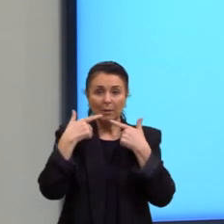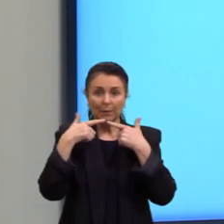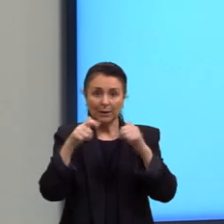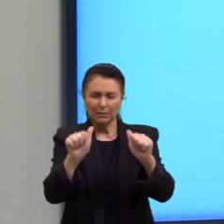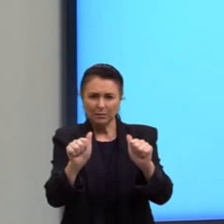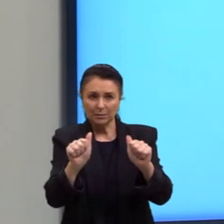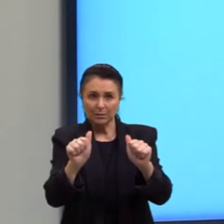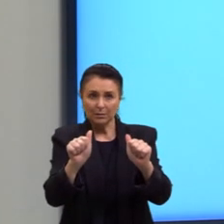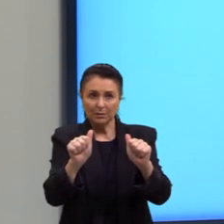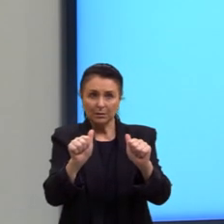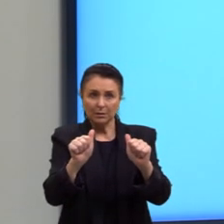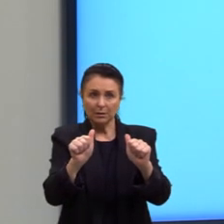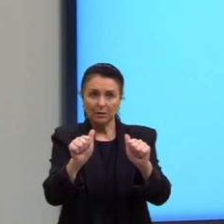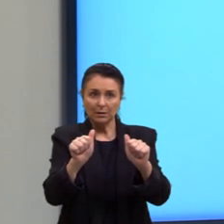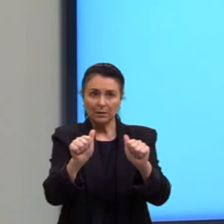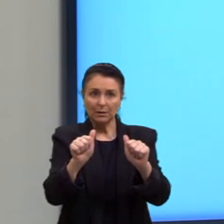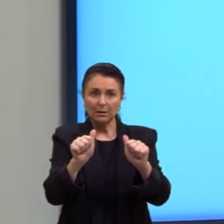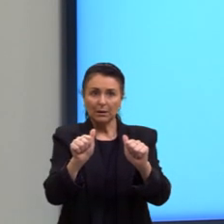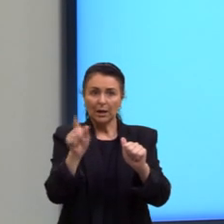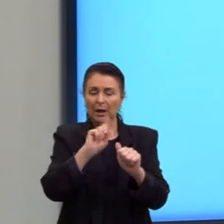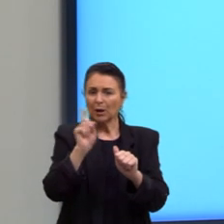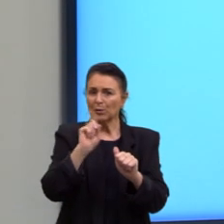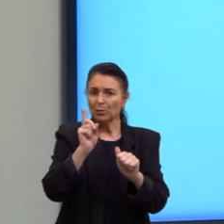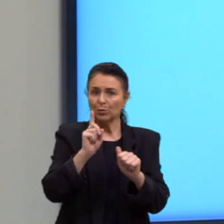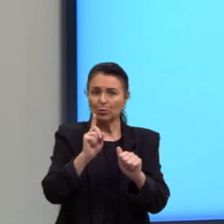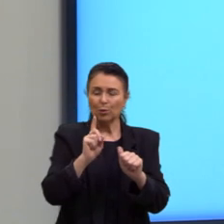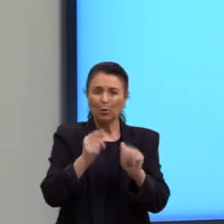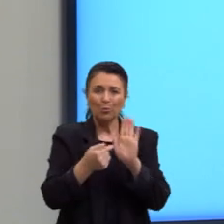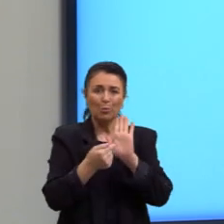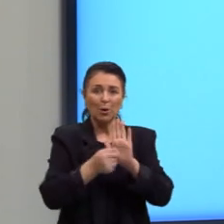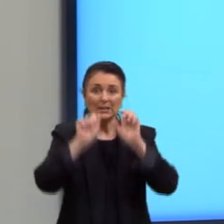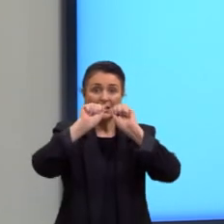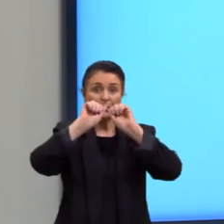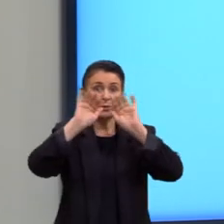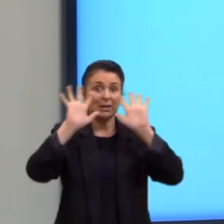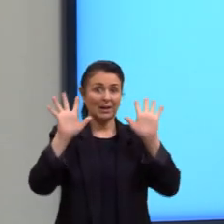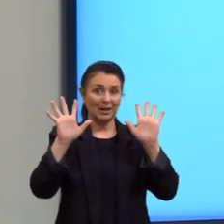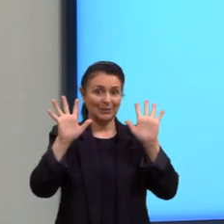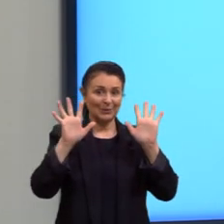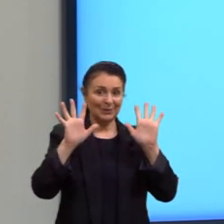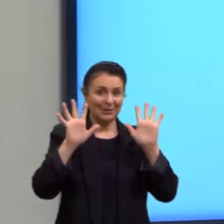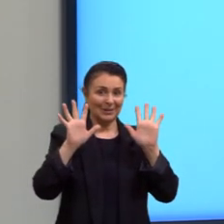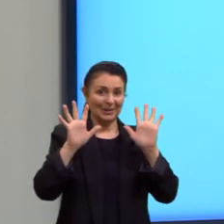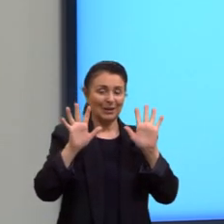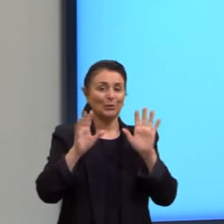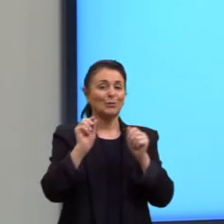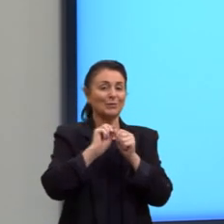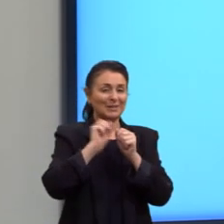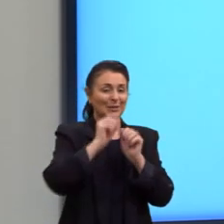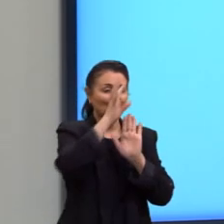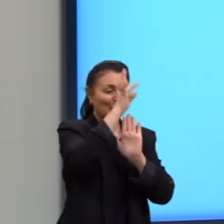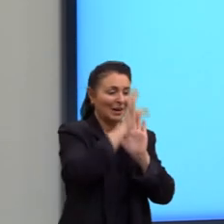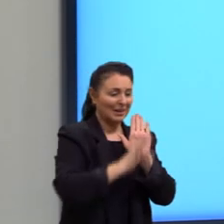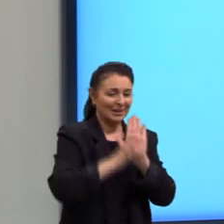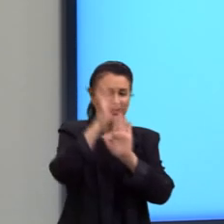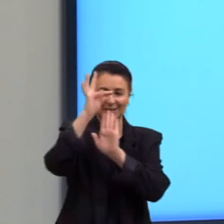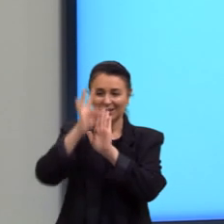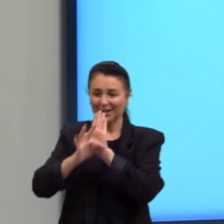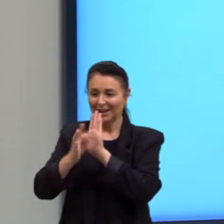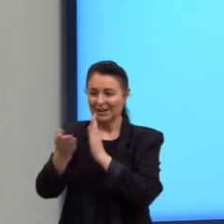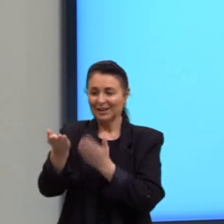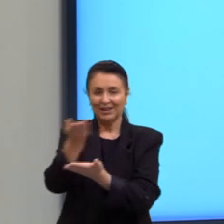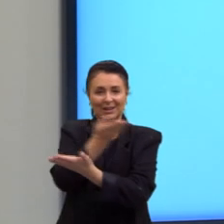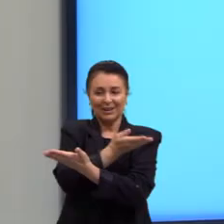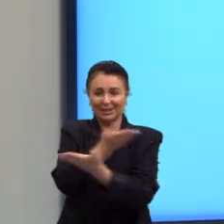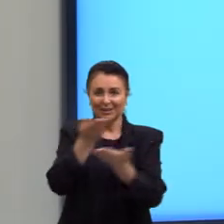Eu não estou explicitando. Vejam, isso é uma intertextualidade. Mas, mesmo